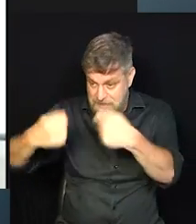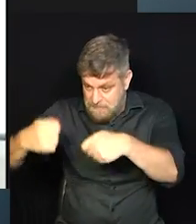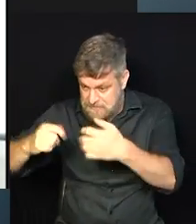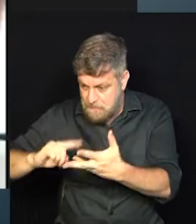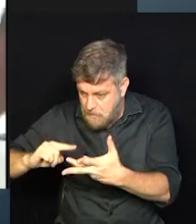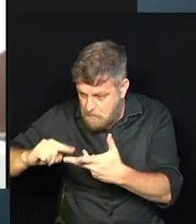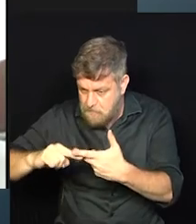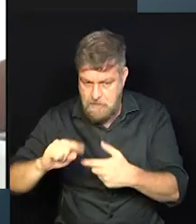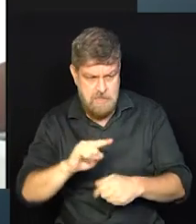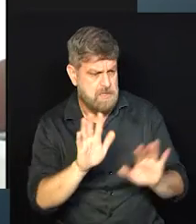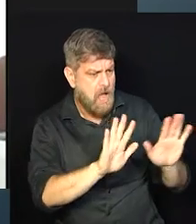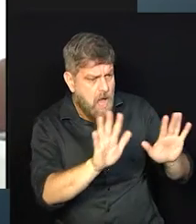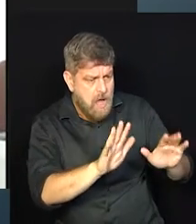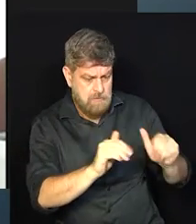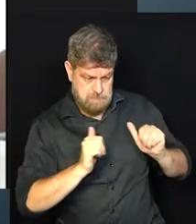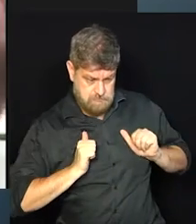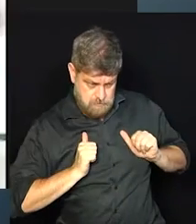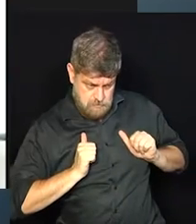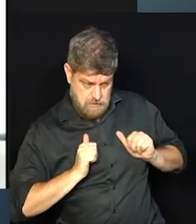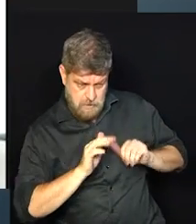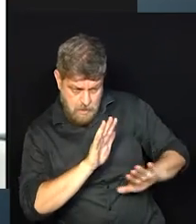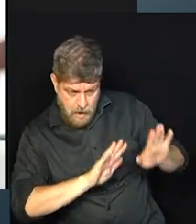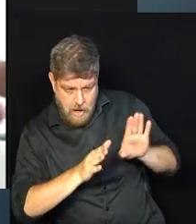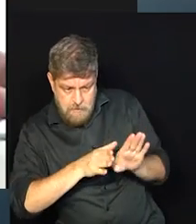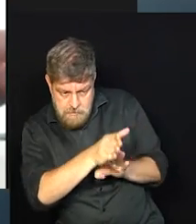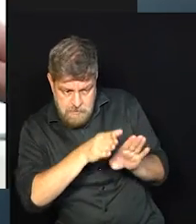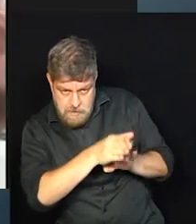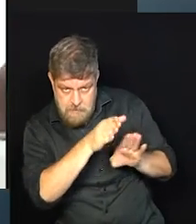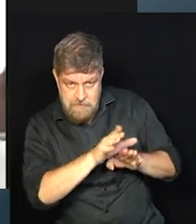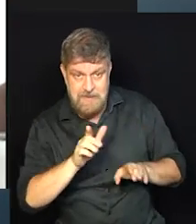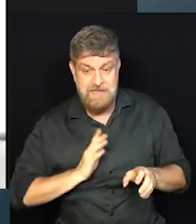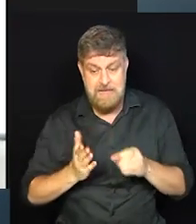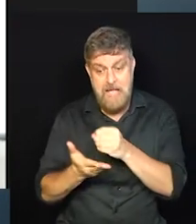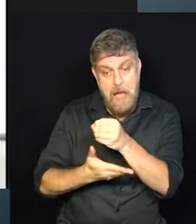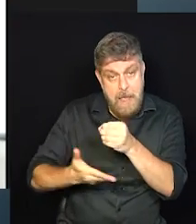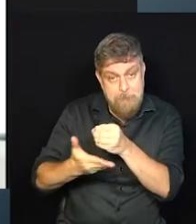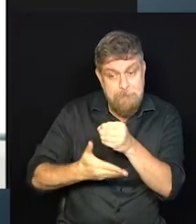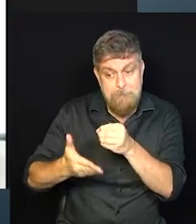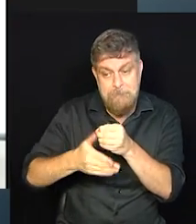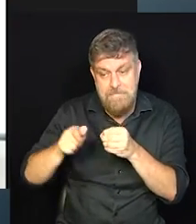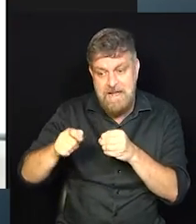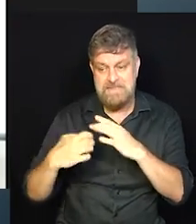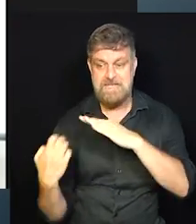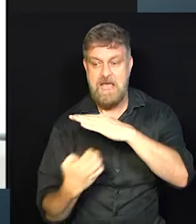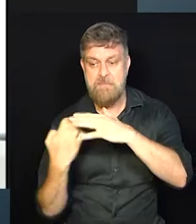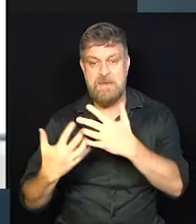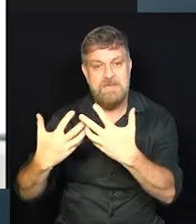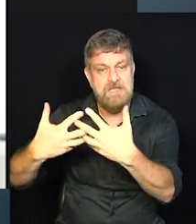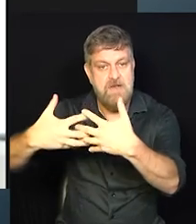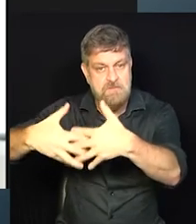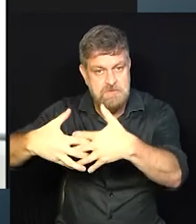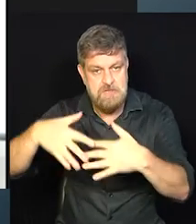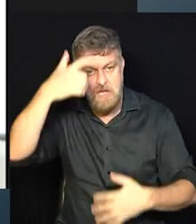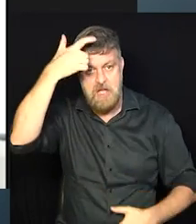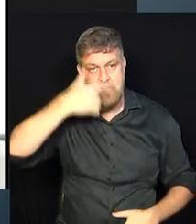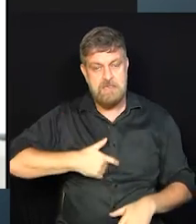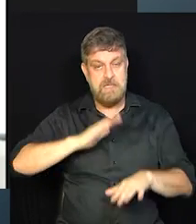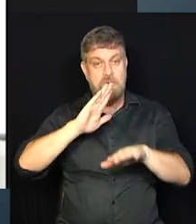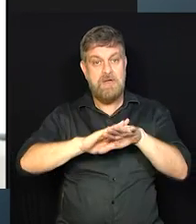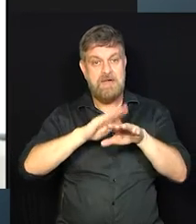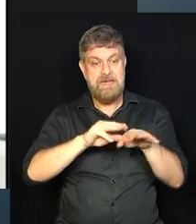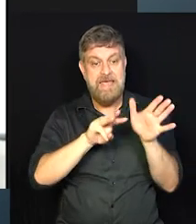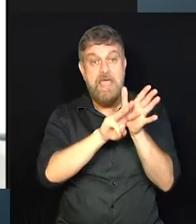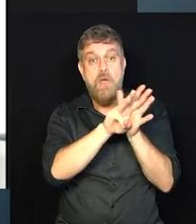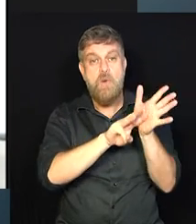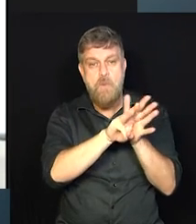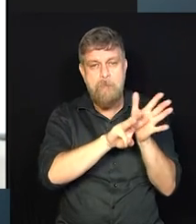fazer e o que você não precisa, né, tem muita coisa que não é essencial para o seu negócio da série. Então, a gente criou o método Go